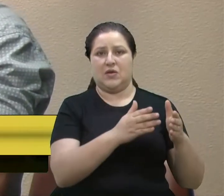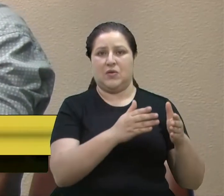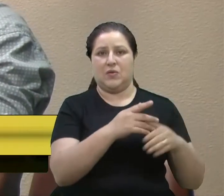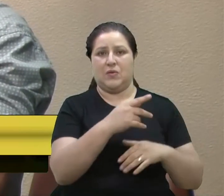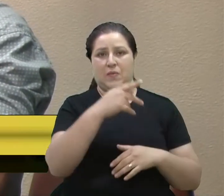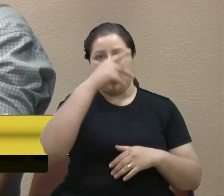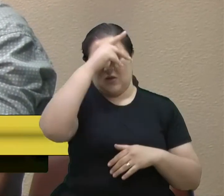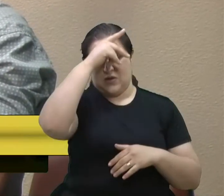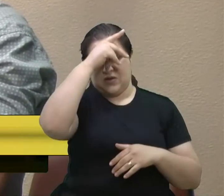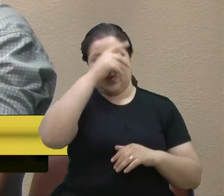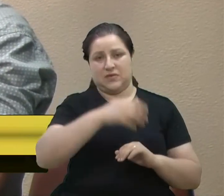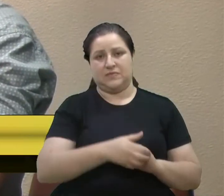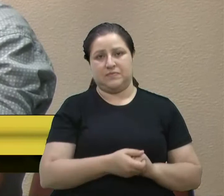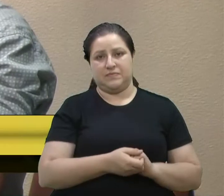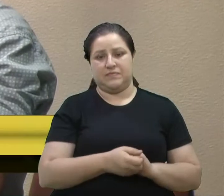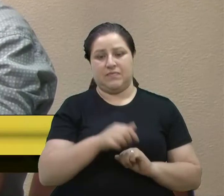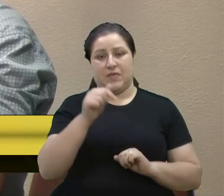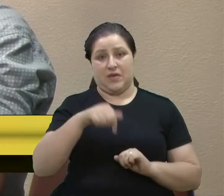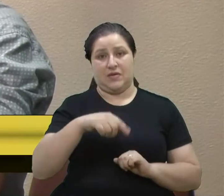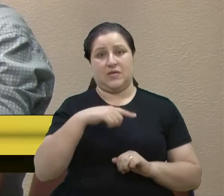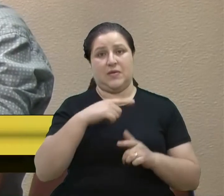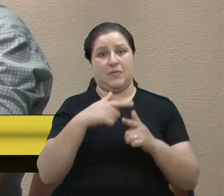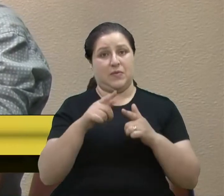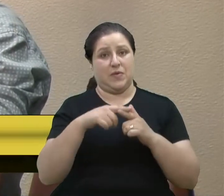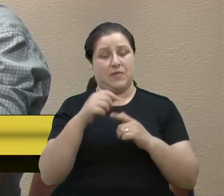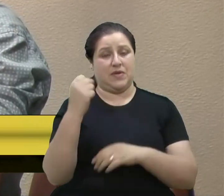Nós temos problemas sérios com os agrotóxicos.